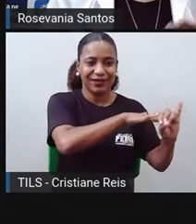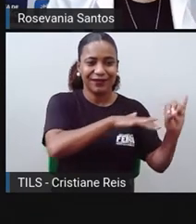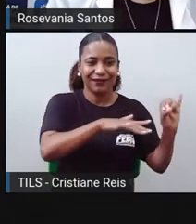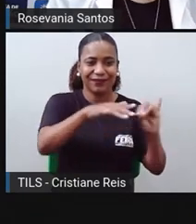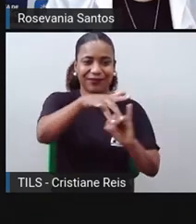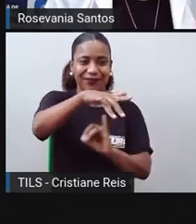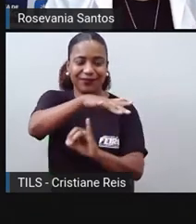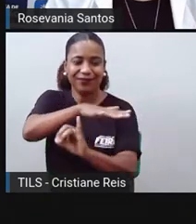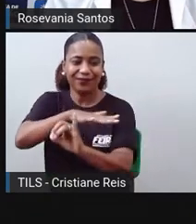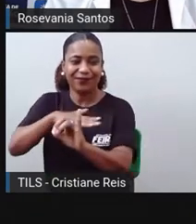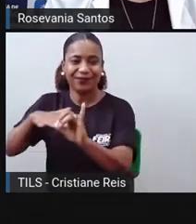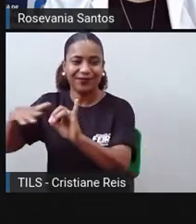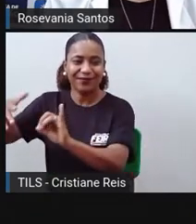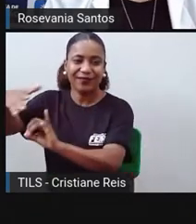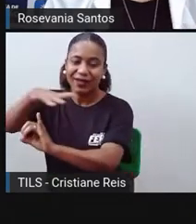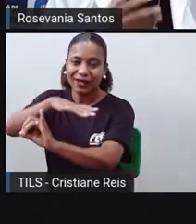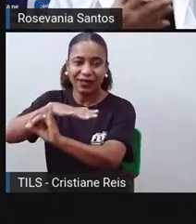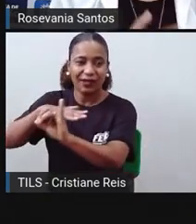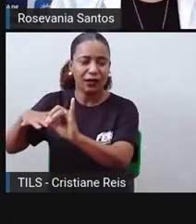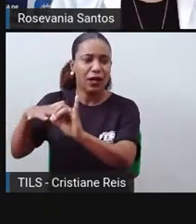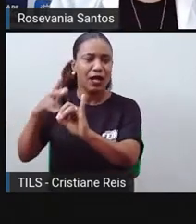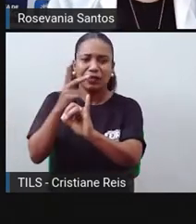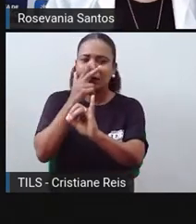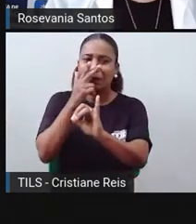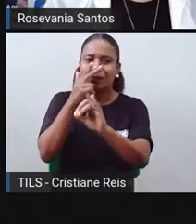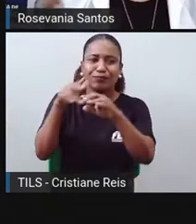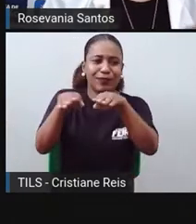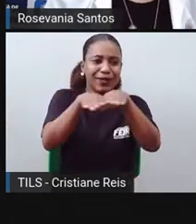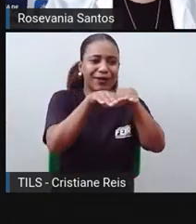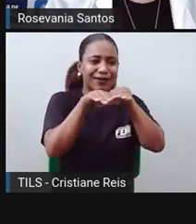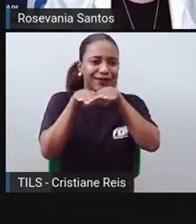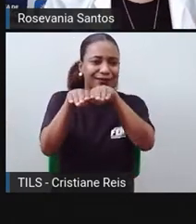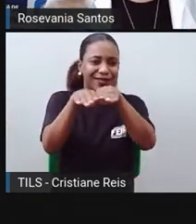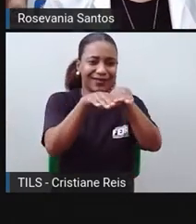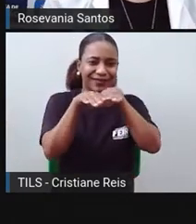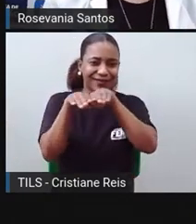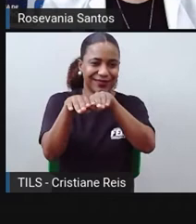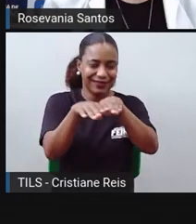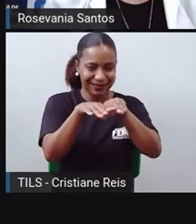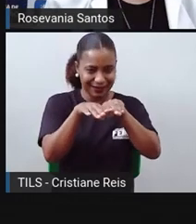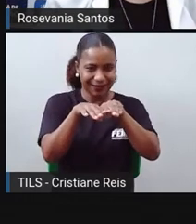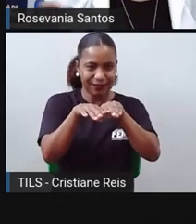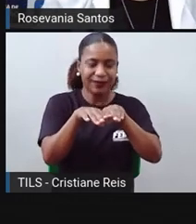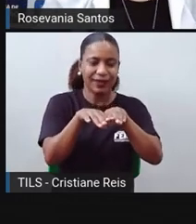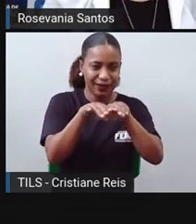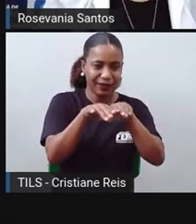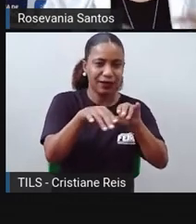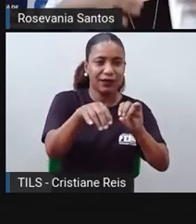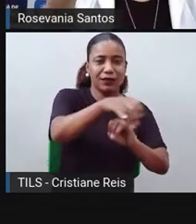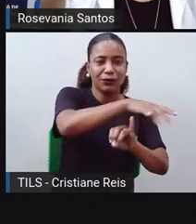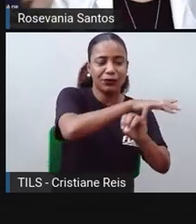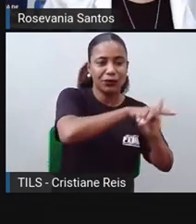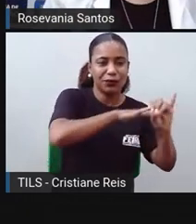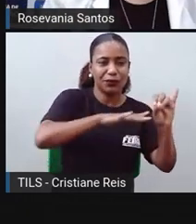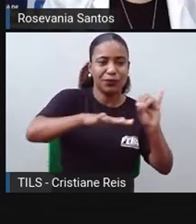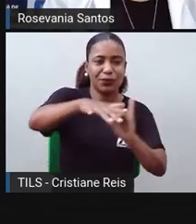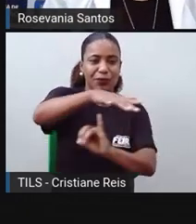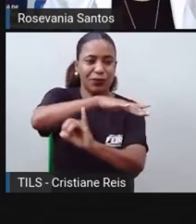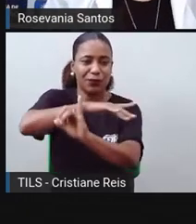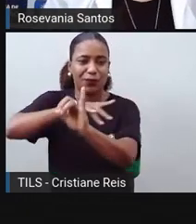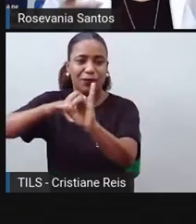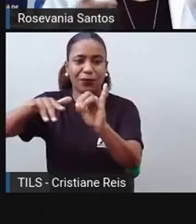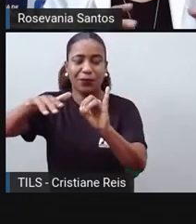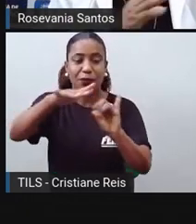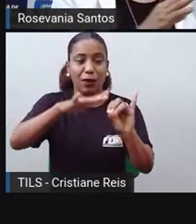a mesma origem e estrutura geológica. Porque, normalmente, o que é um arquipélago? É o coletivo de ilhas.